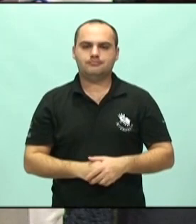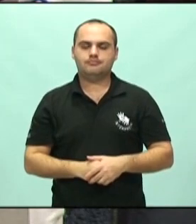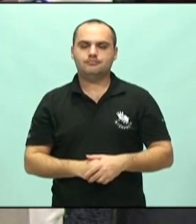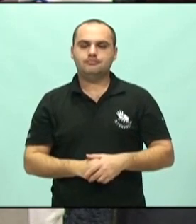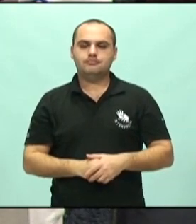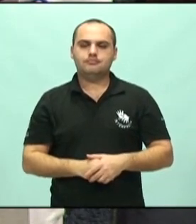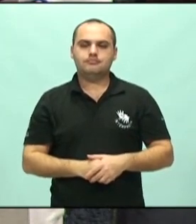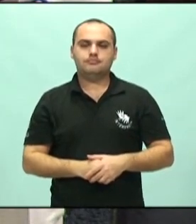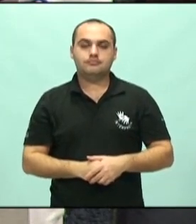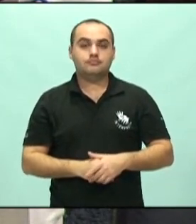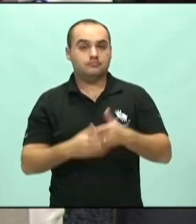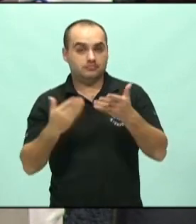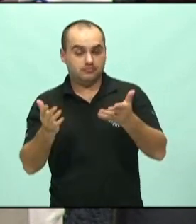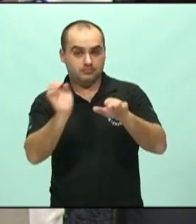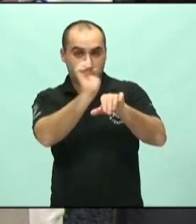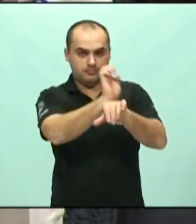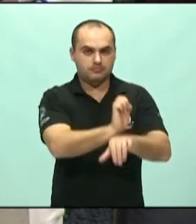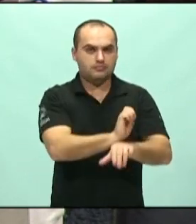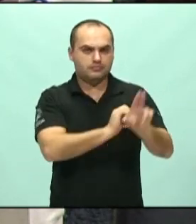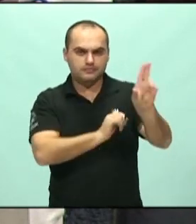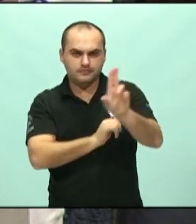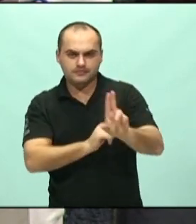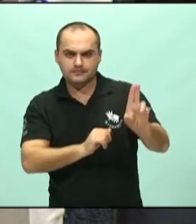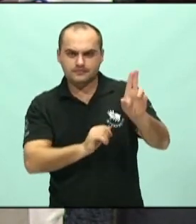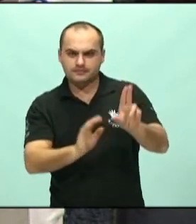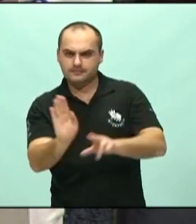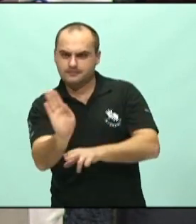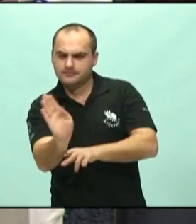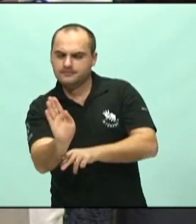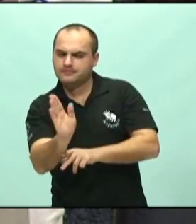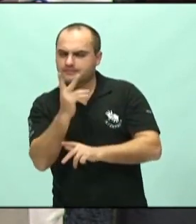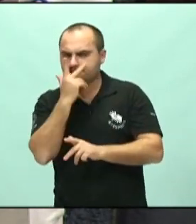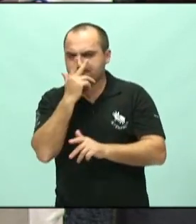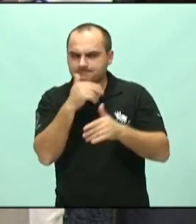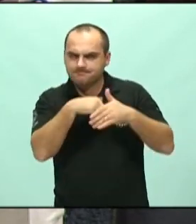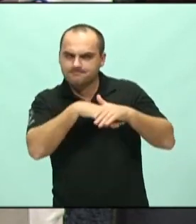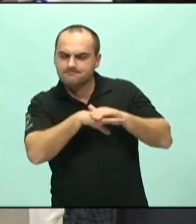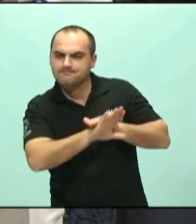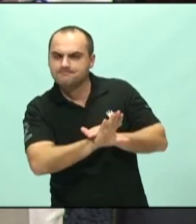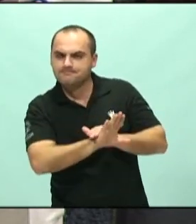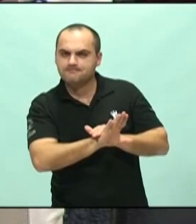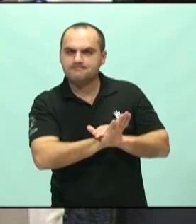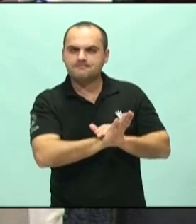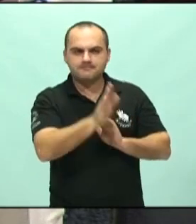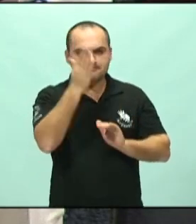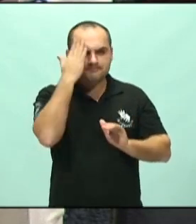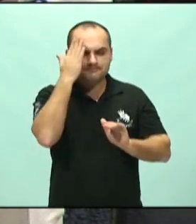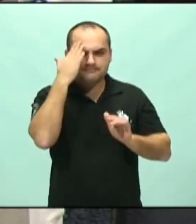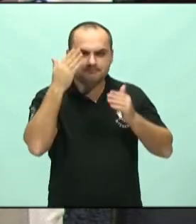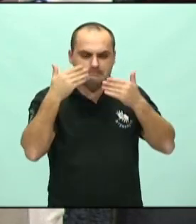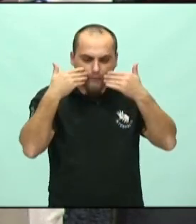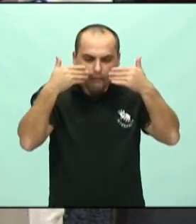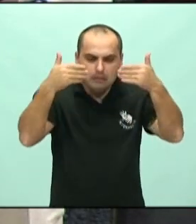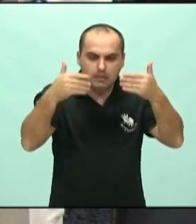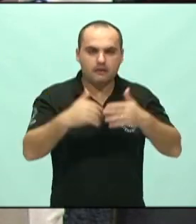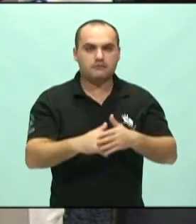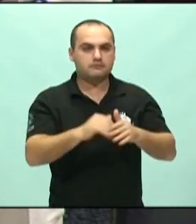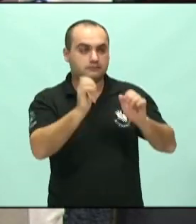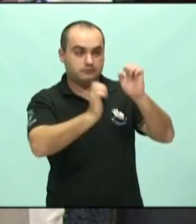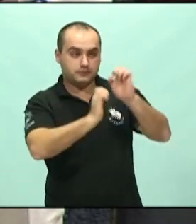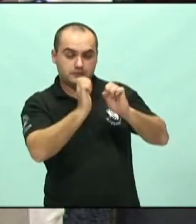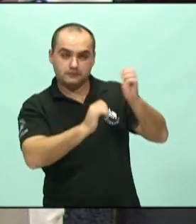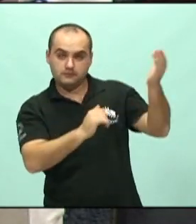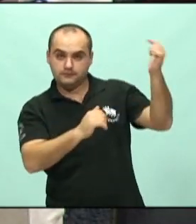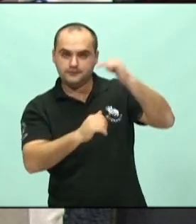se utilizavam dos incentivos de uma maneira mais velada, não tão pública, para trazer as empresas para eles. Santa